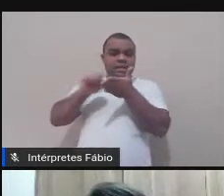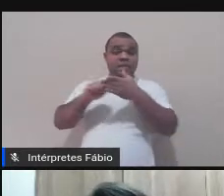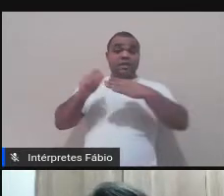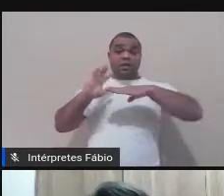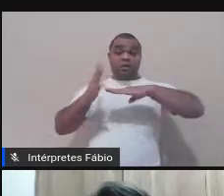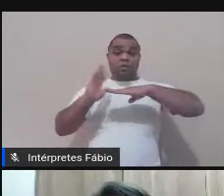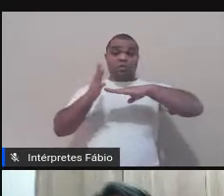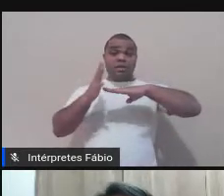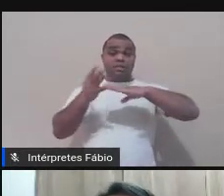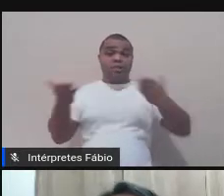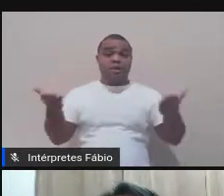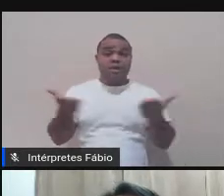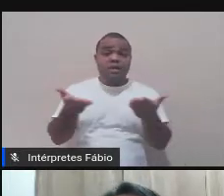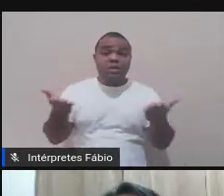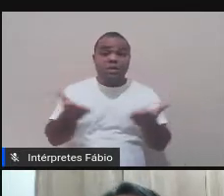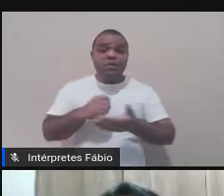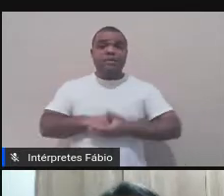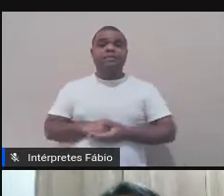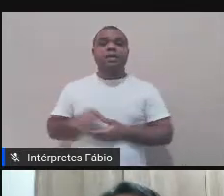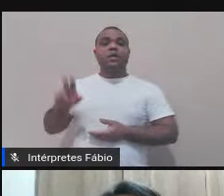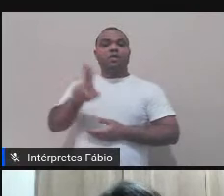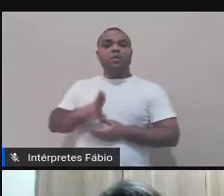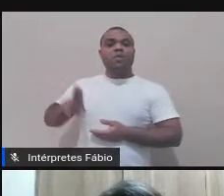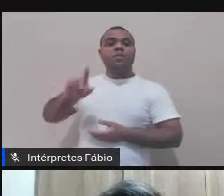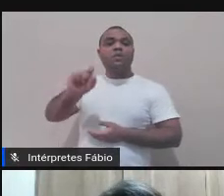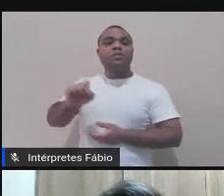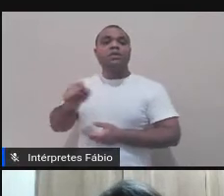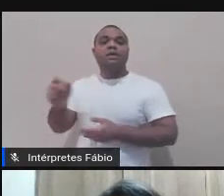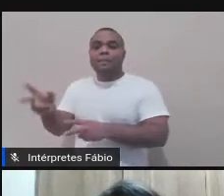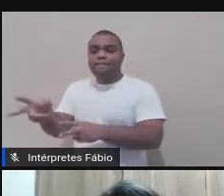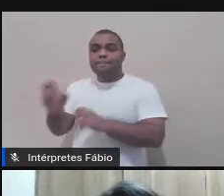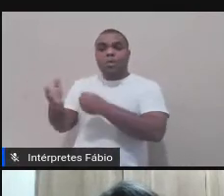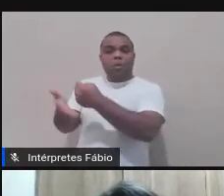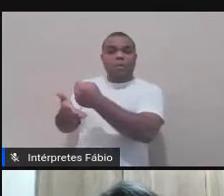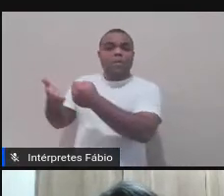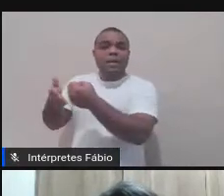viés de recursos emprestados da música, o Meshat e o Remix.